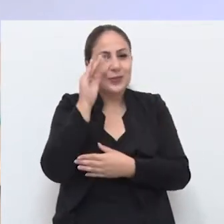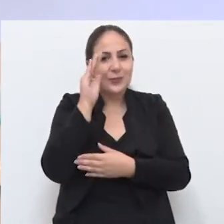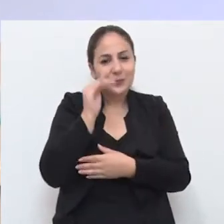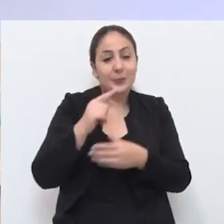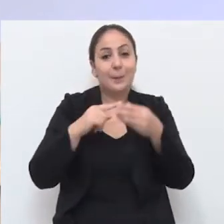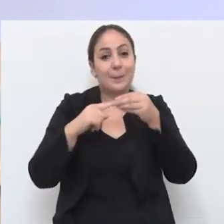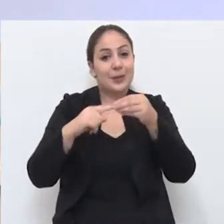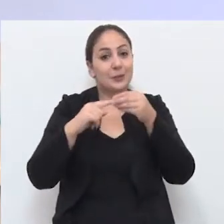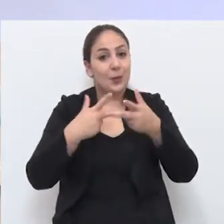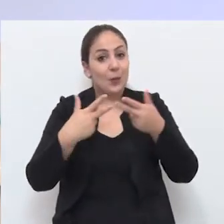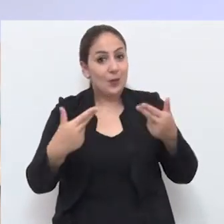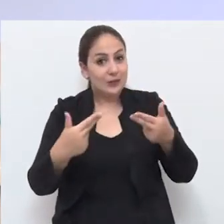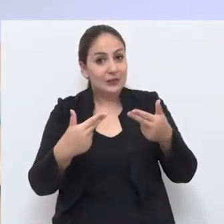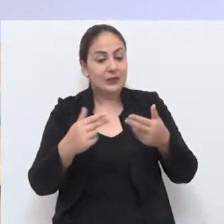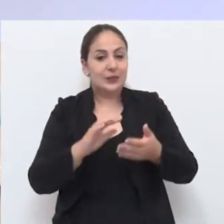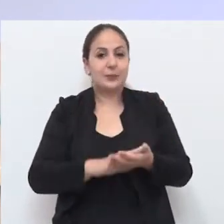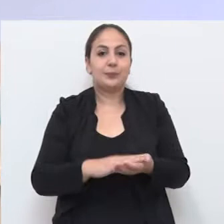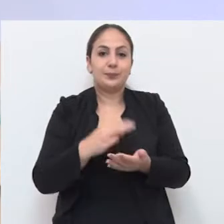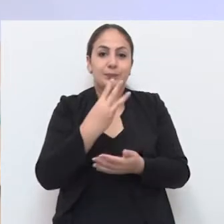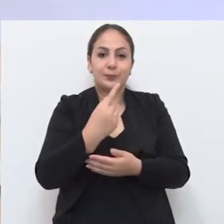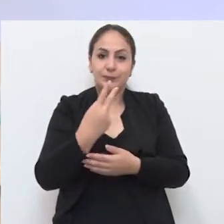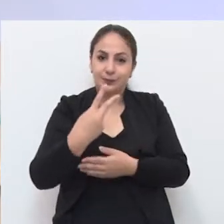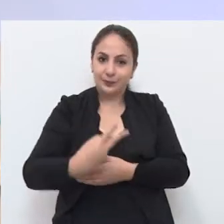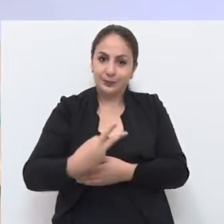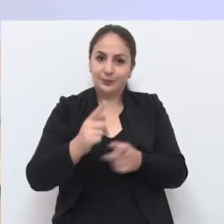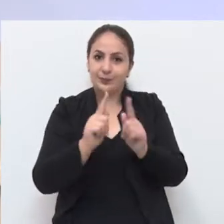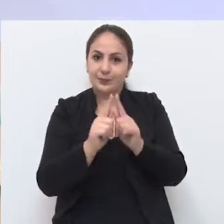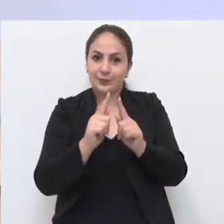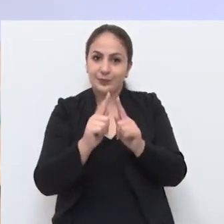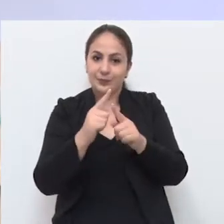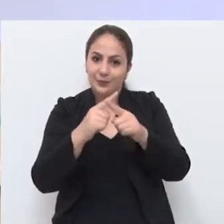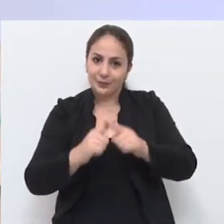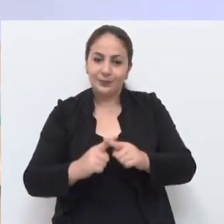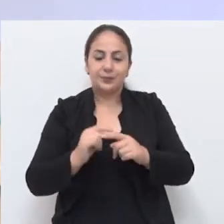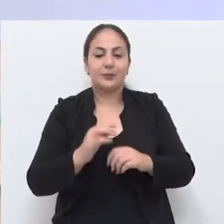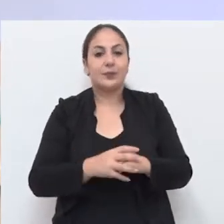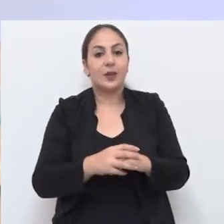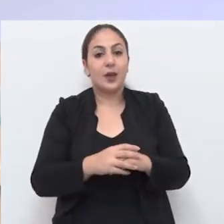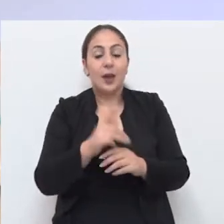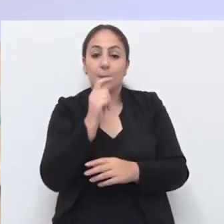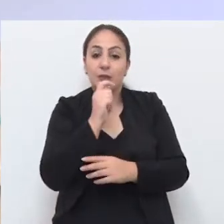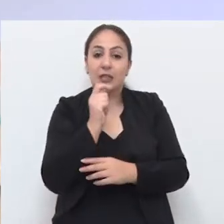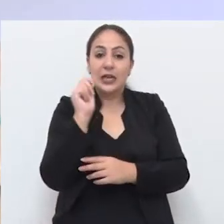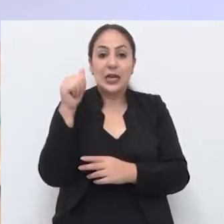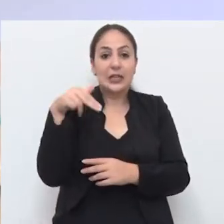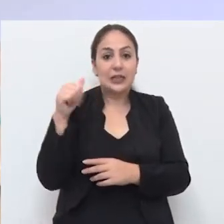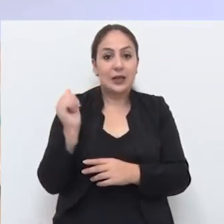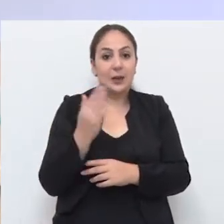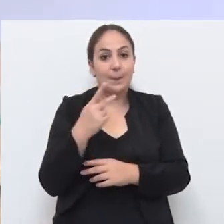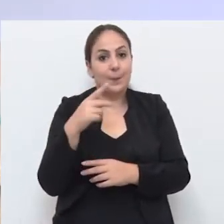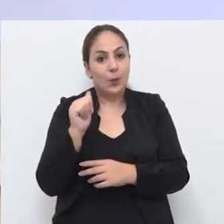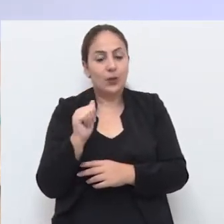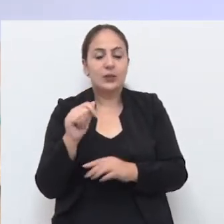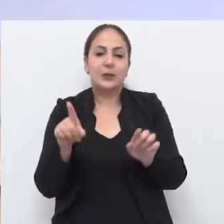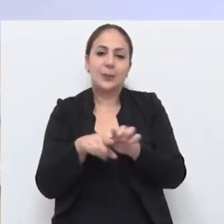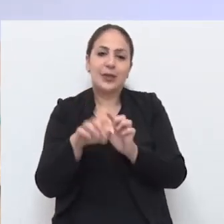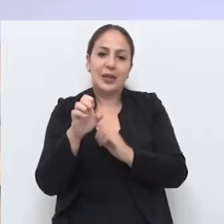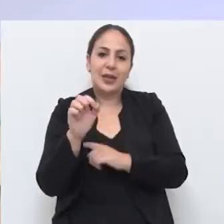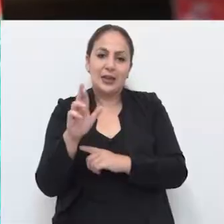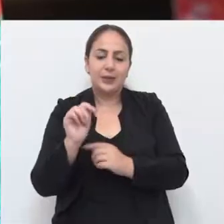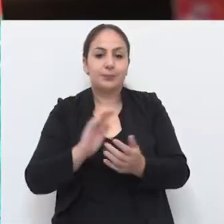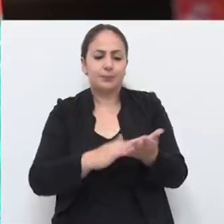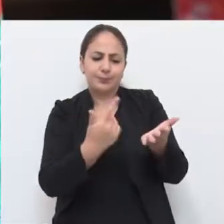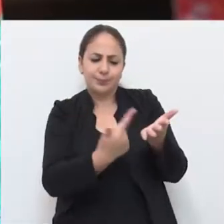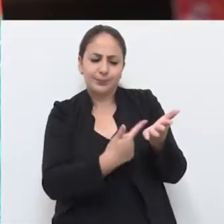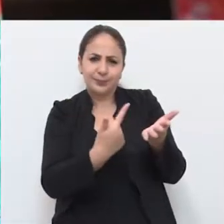conferir os principais atrativos da 32ª edição. A reportagem é de Ana Paula Kuenemann e Eder Soares.